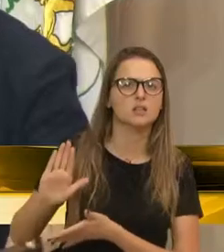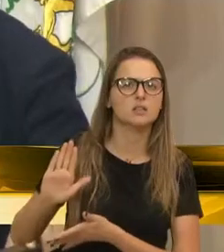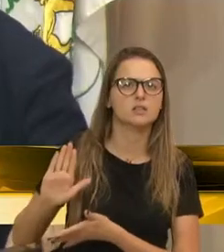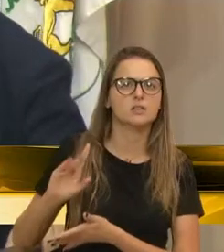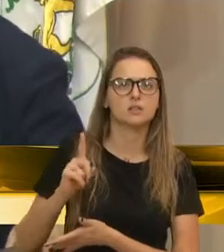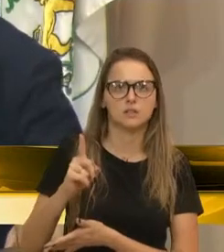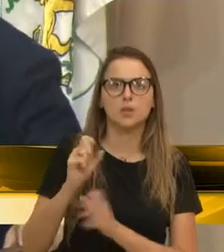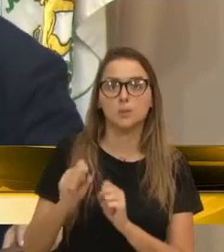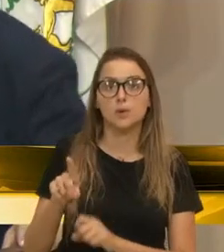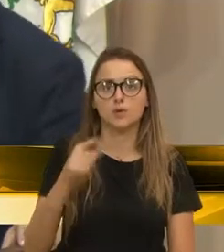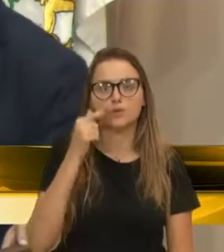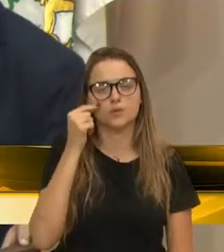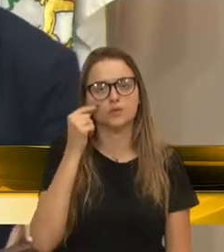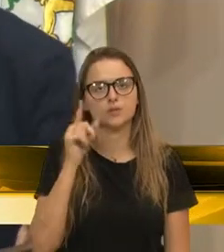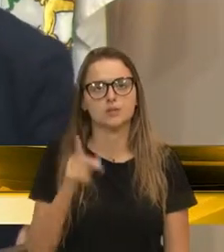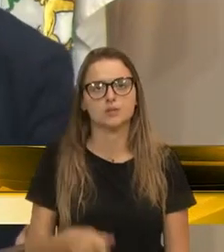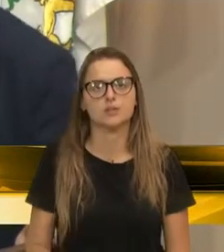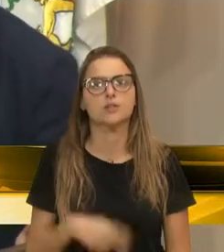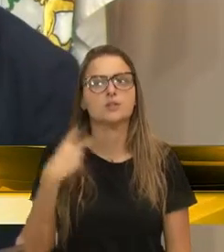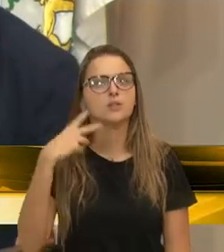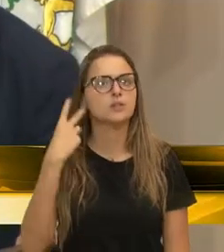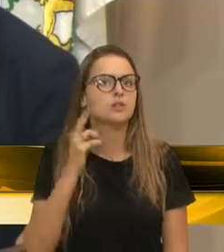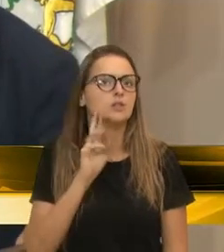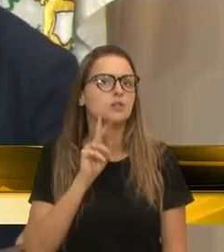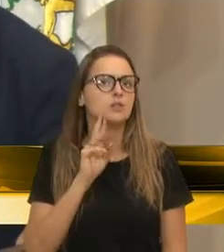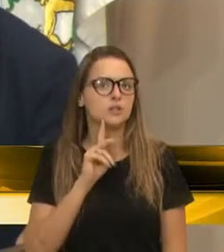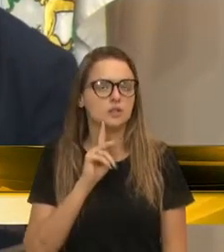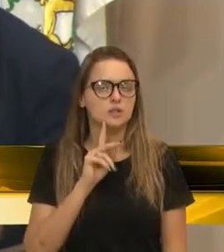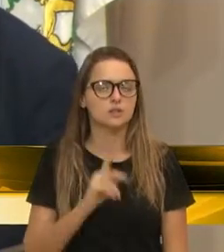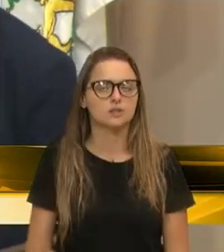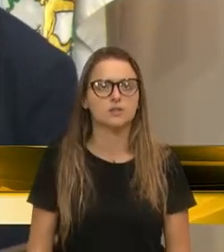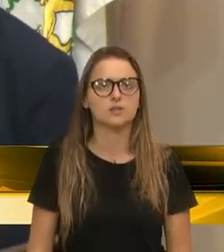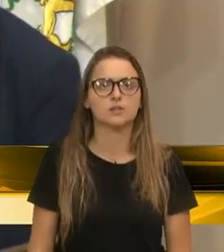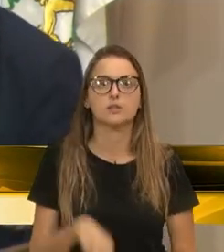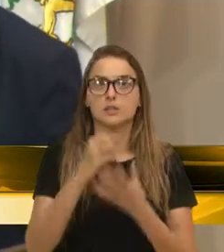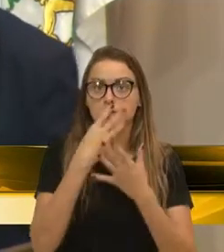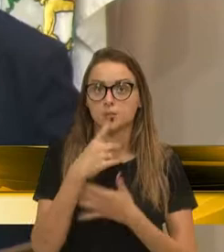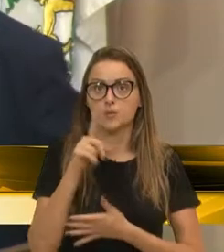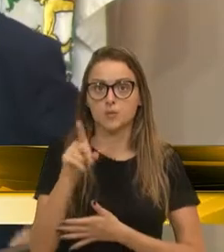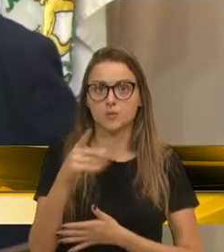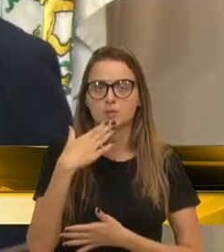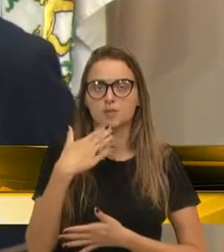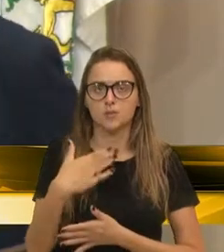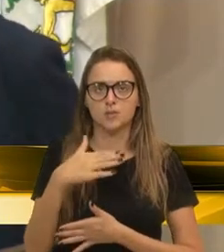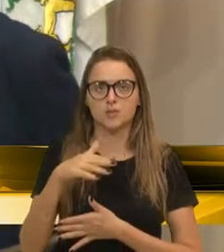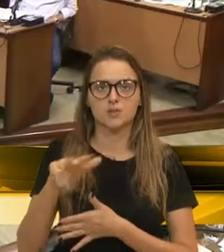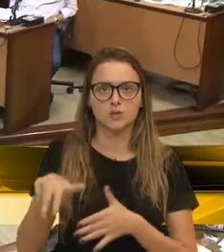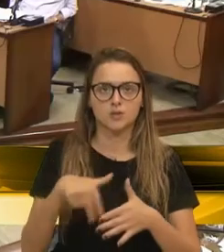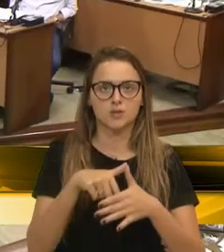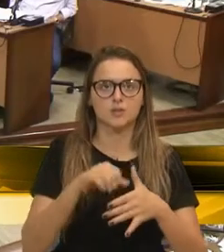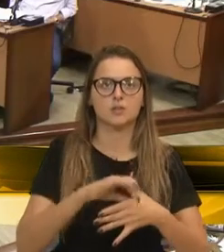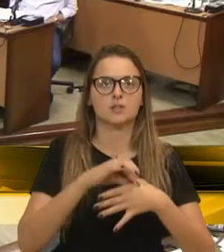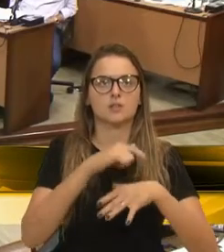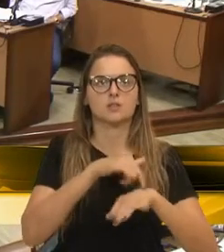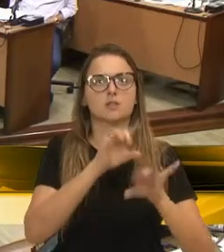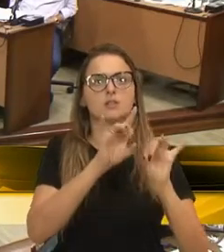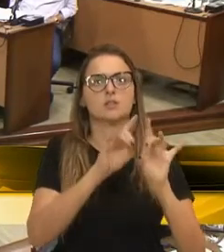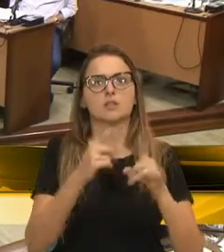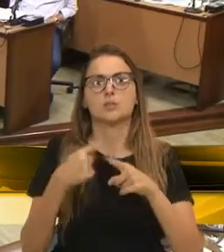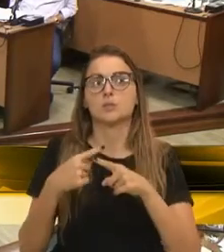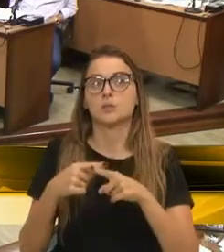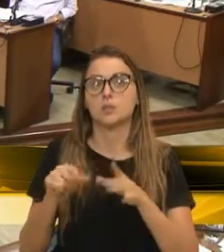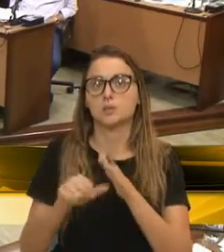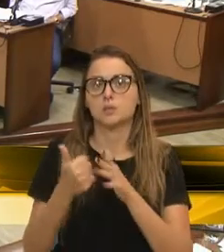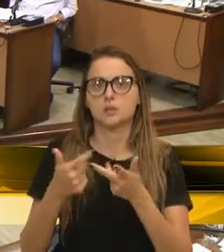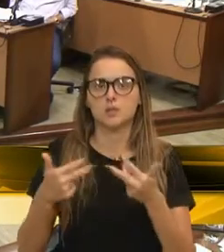Vereador Fius, sua parte. Vereador Renato, que bom que o Assinia solicitou essa declaração de líder. Em primeiro lugar, quero